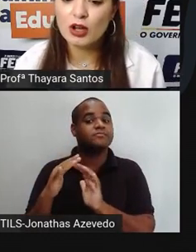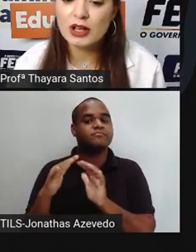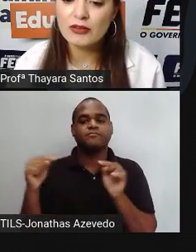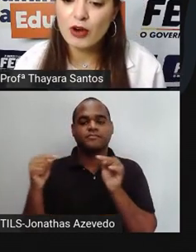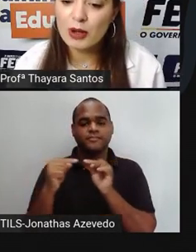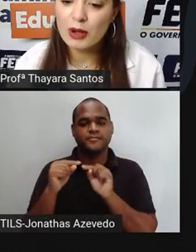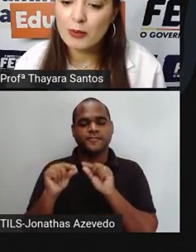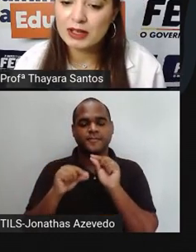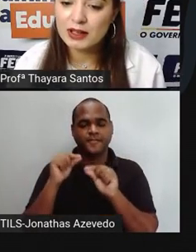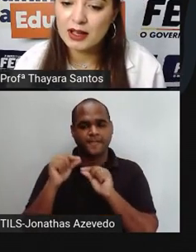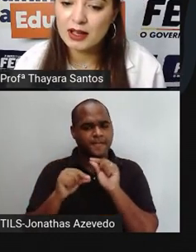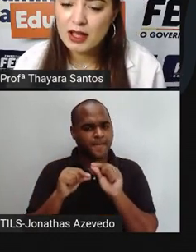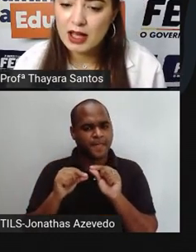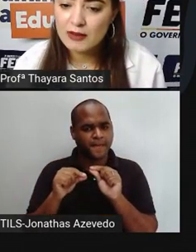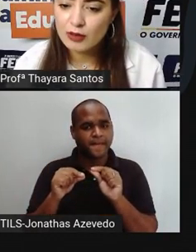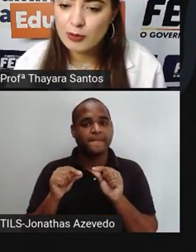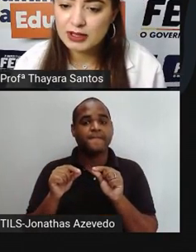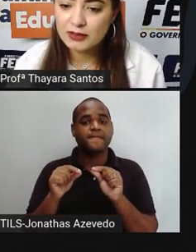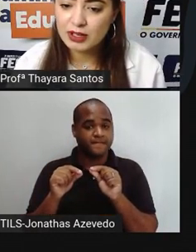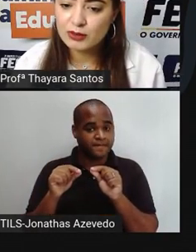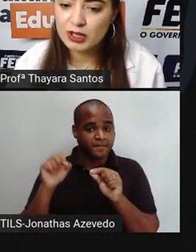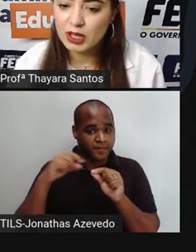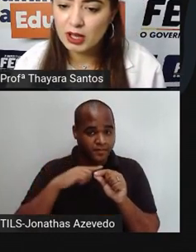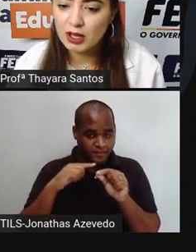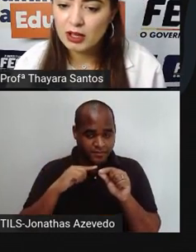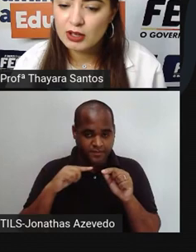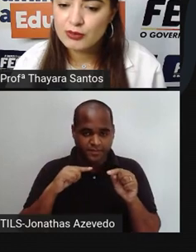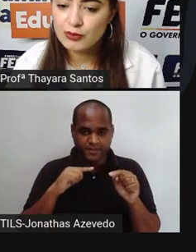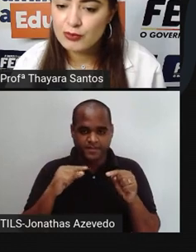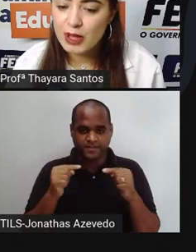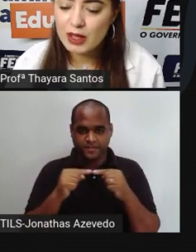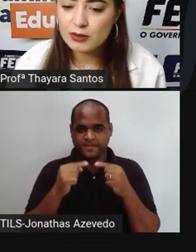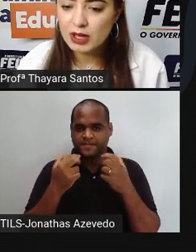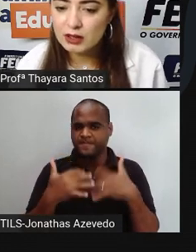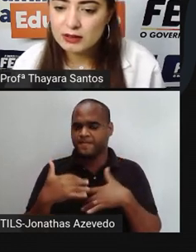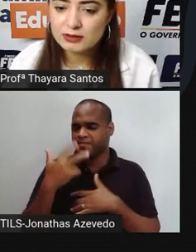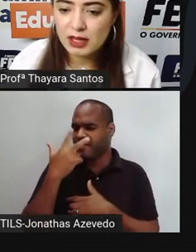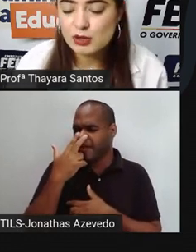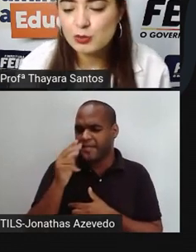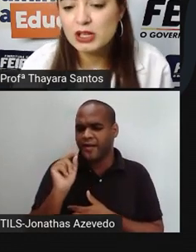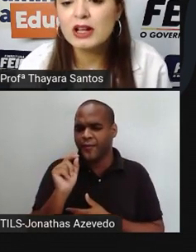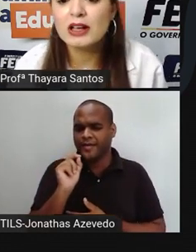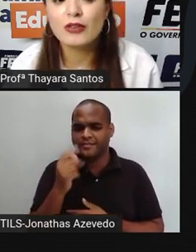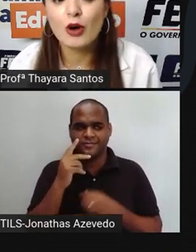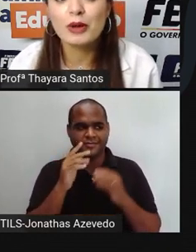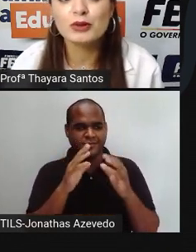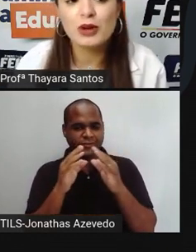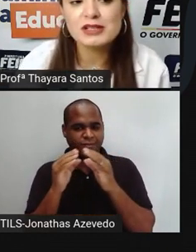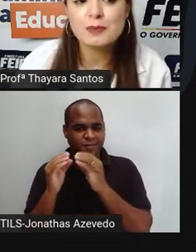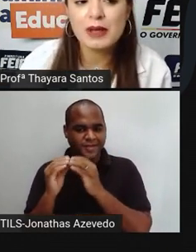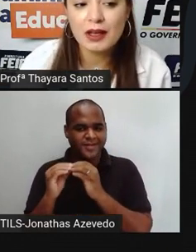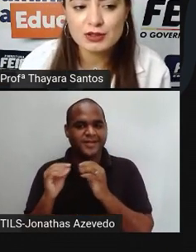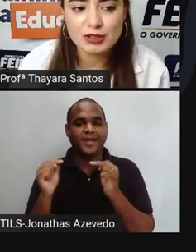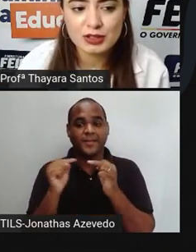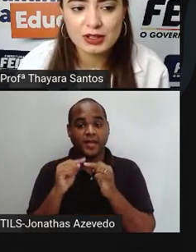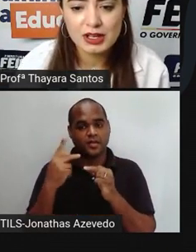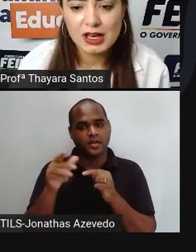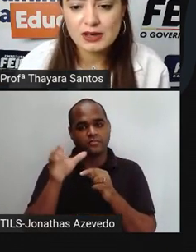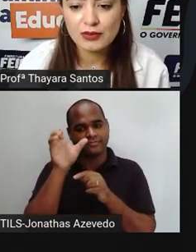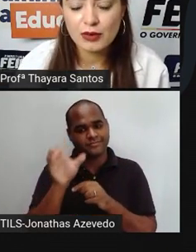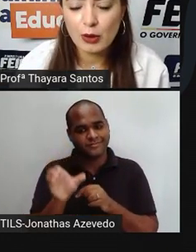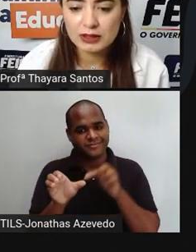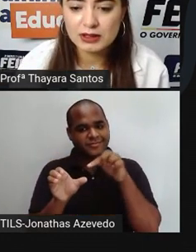indicando. E olha a forma como é que está. A forma está ficando aqui. Meio, né? Está assumindo ali a forma do recipiente.